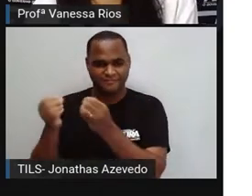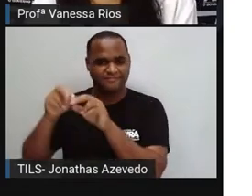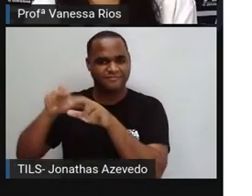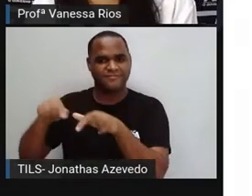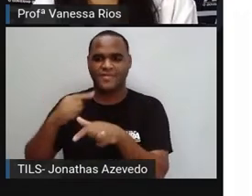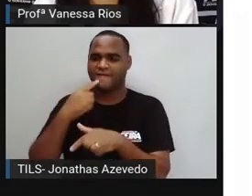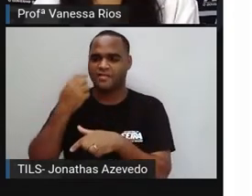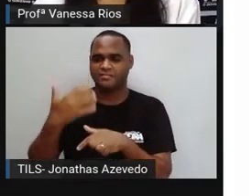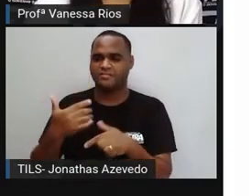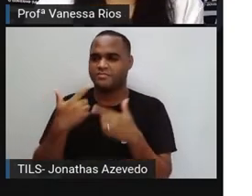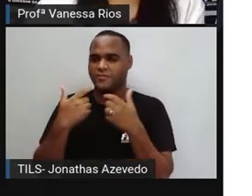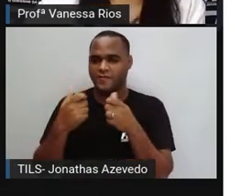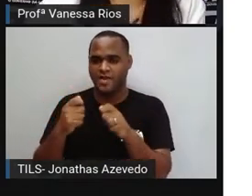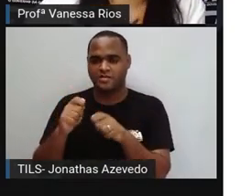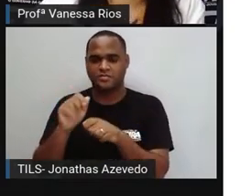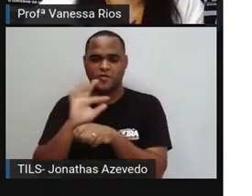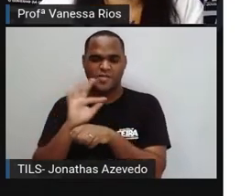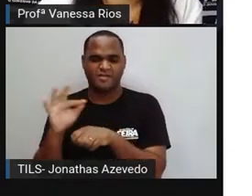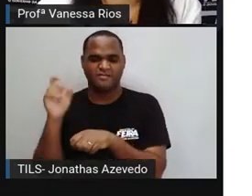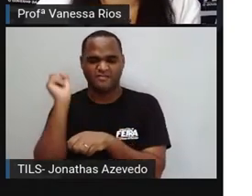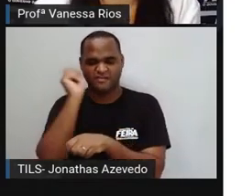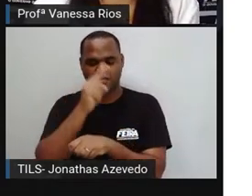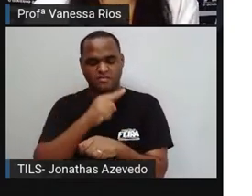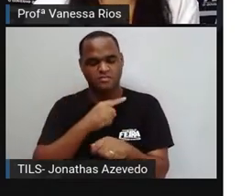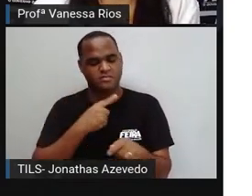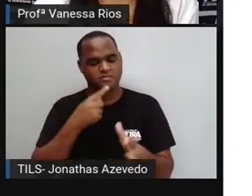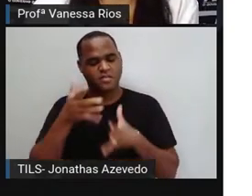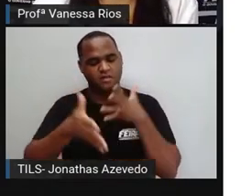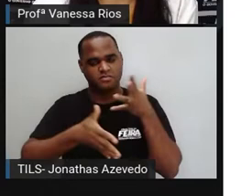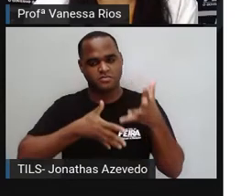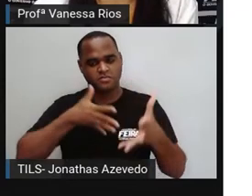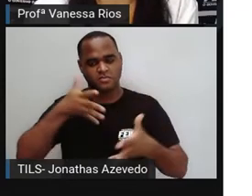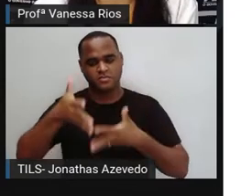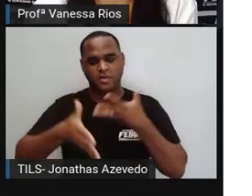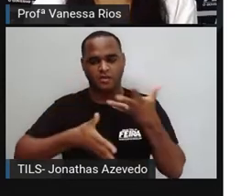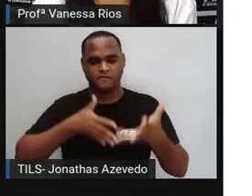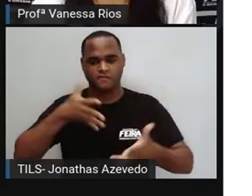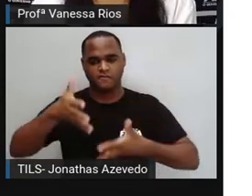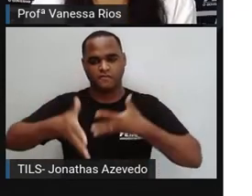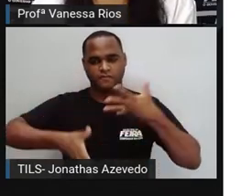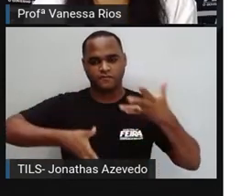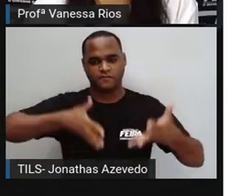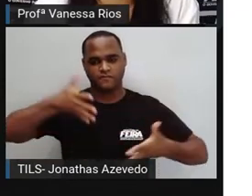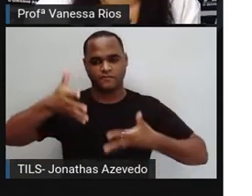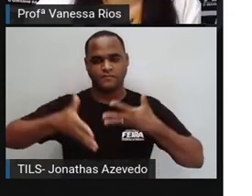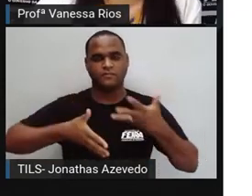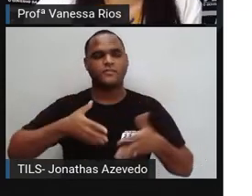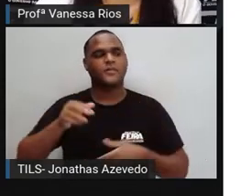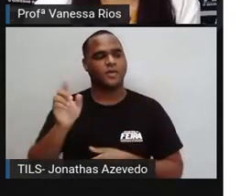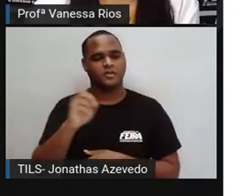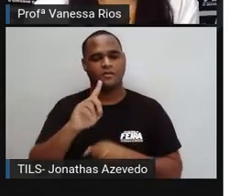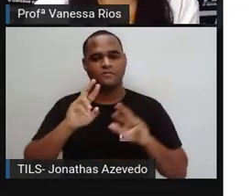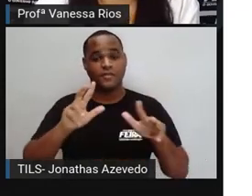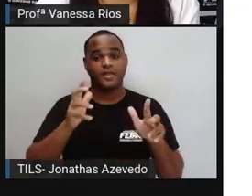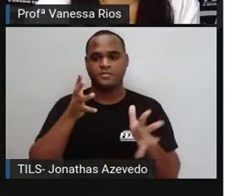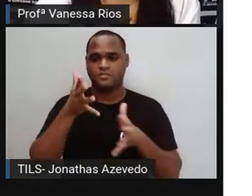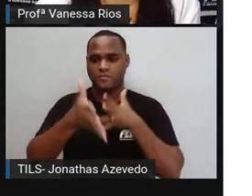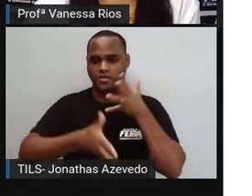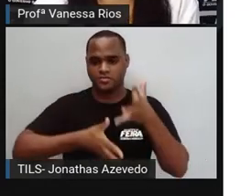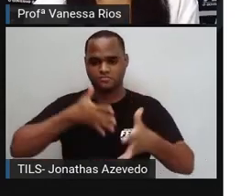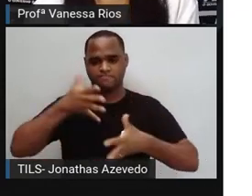linguagem formal falar difícil, né? Mas o principal objetivo da linguagem formal é tratar,